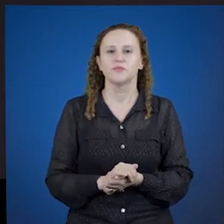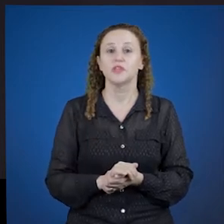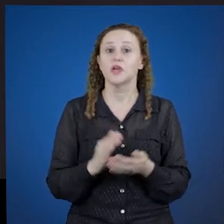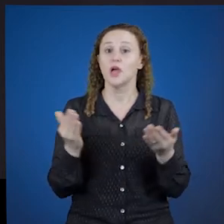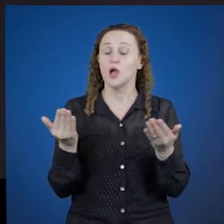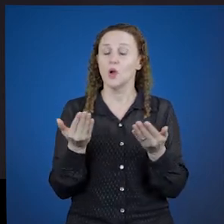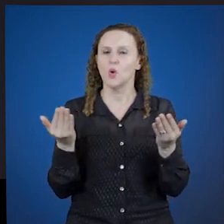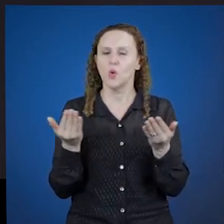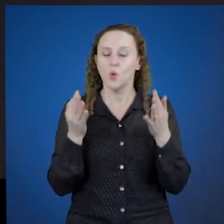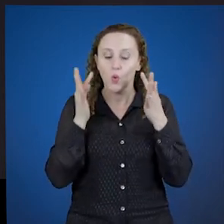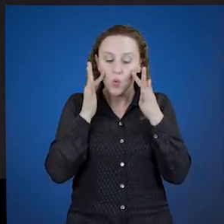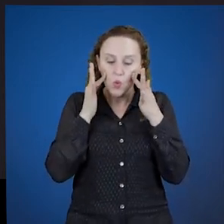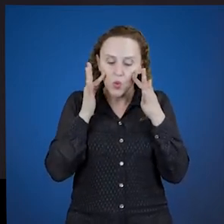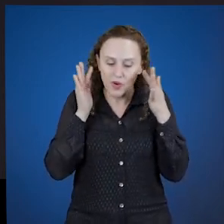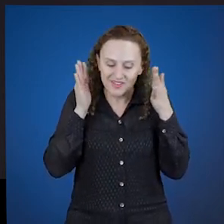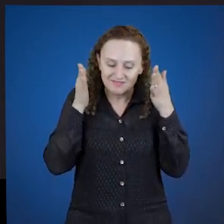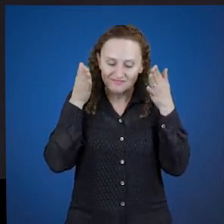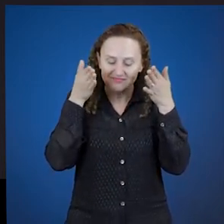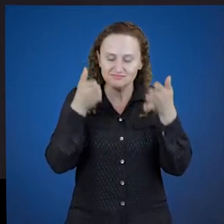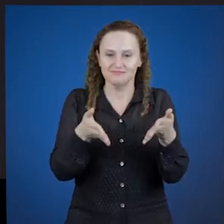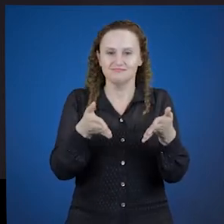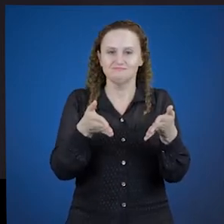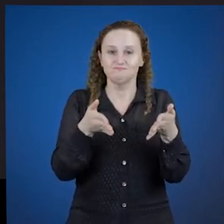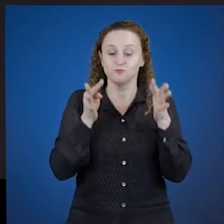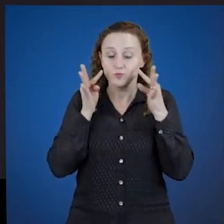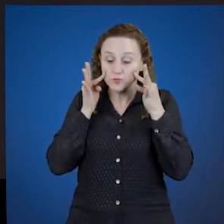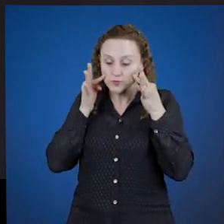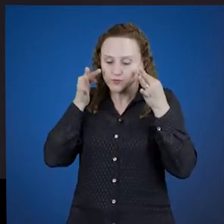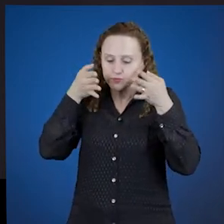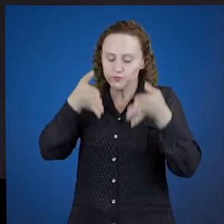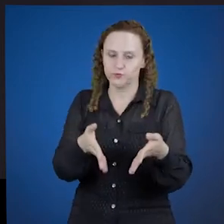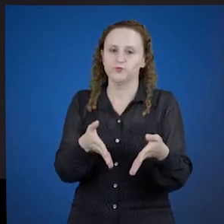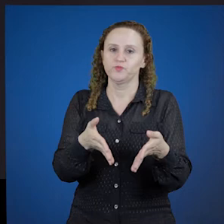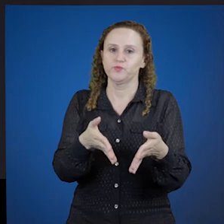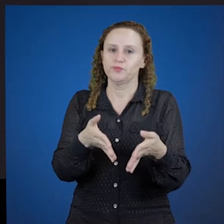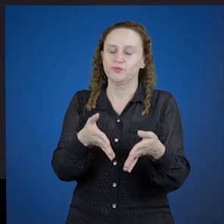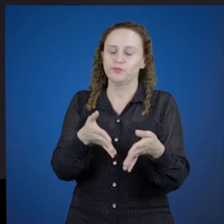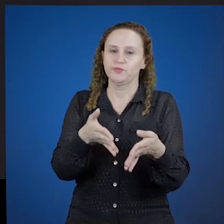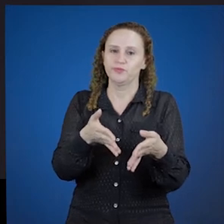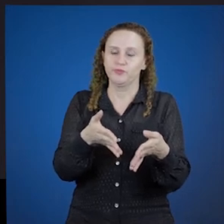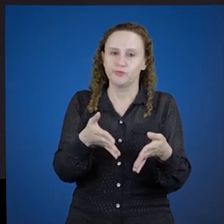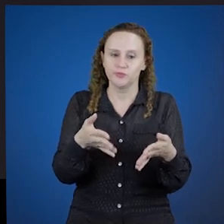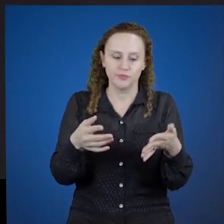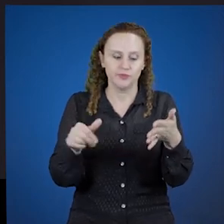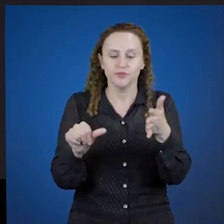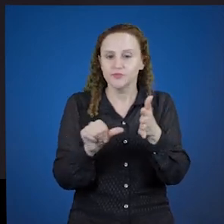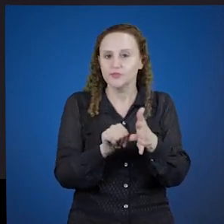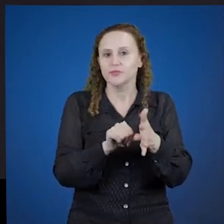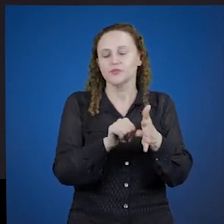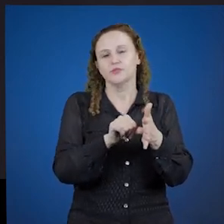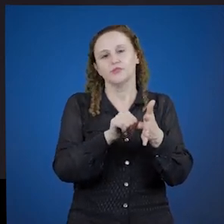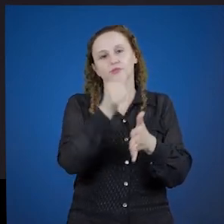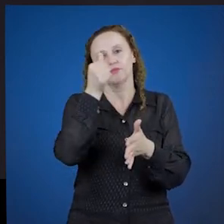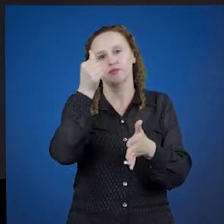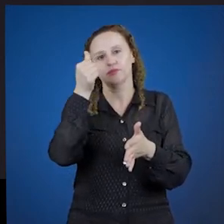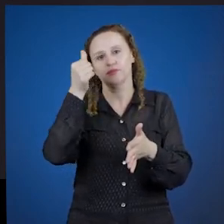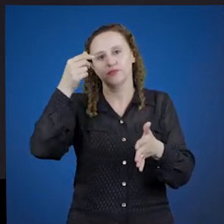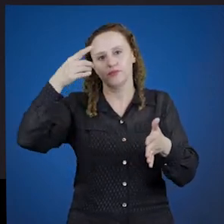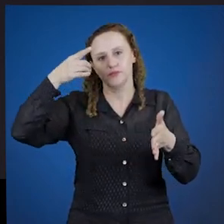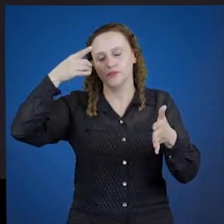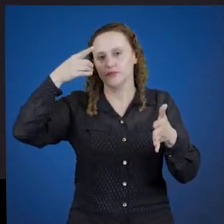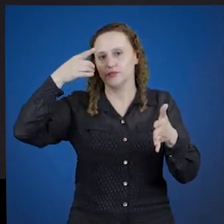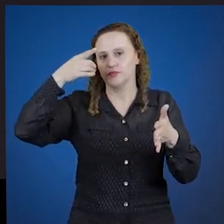deternoemos, gostaram do deternoemos, né? Na primeira